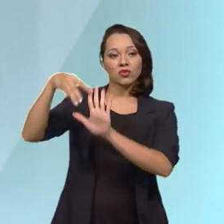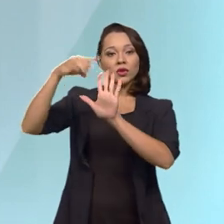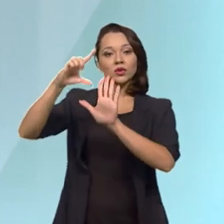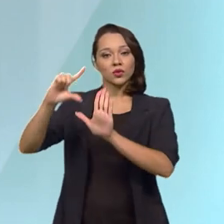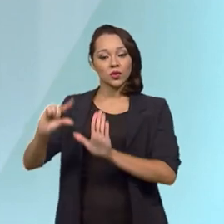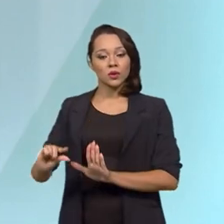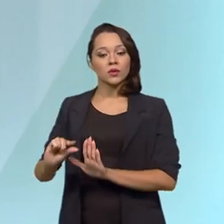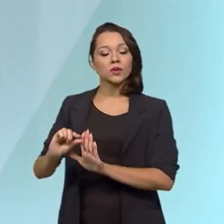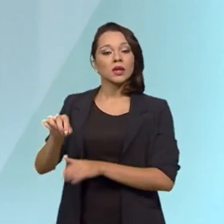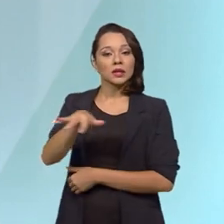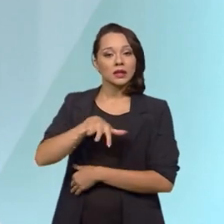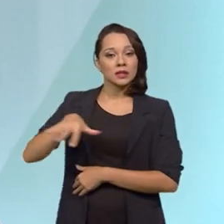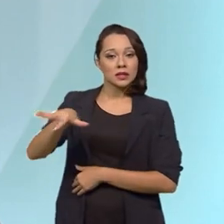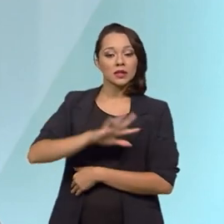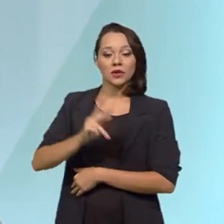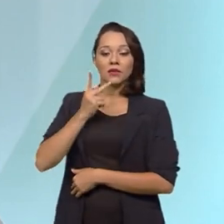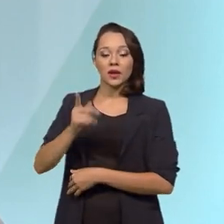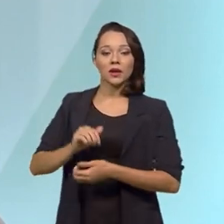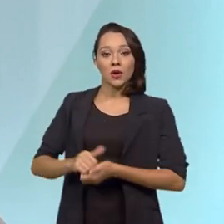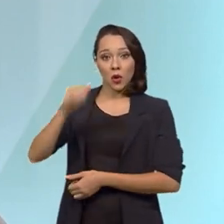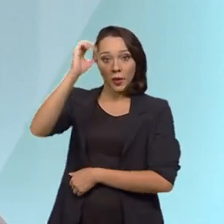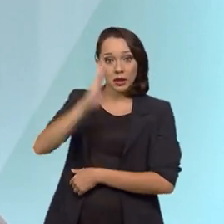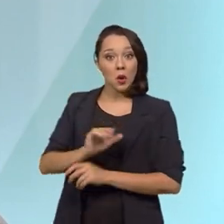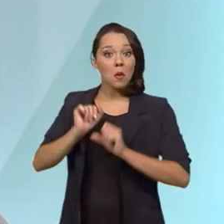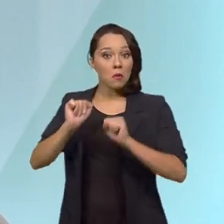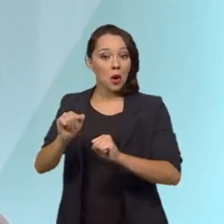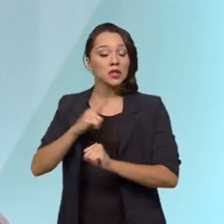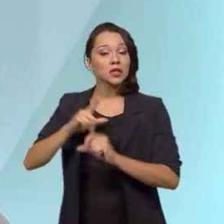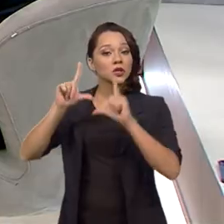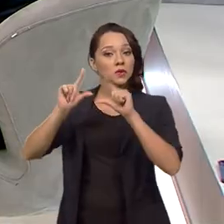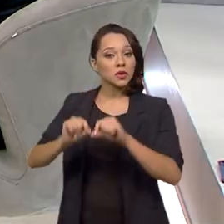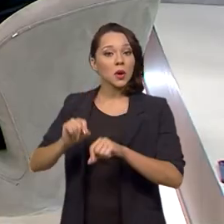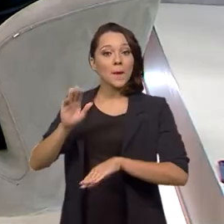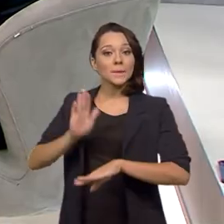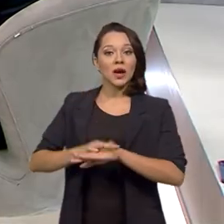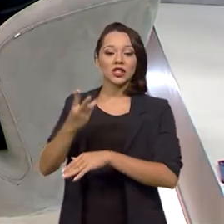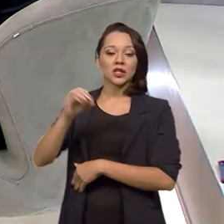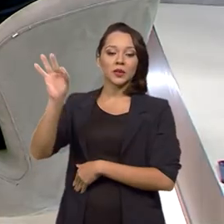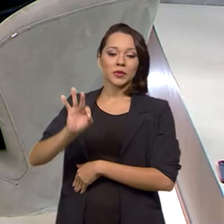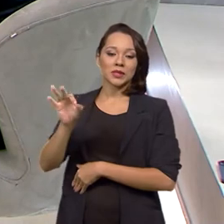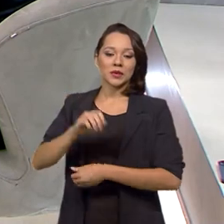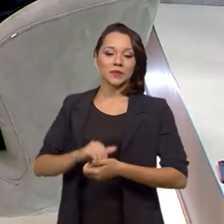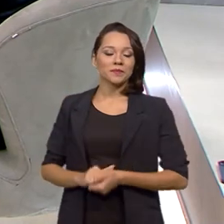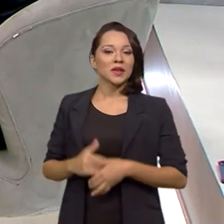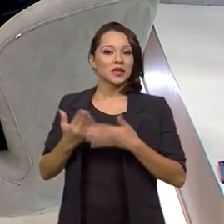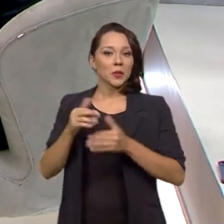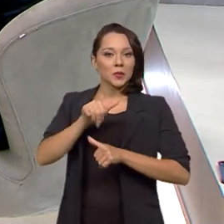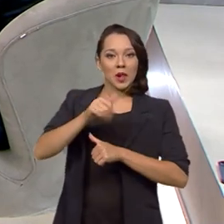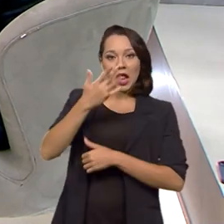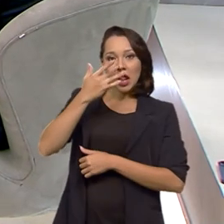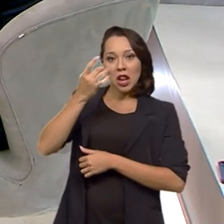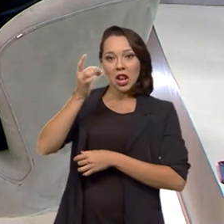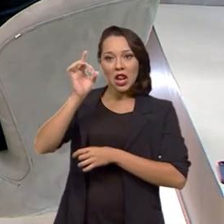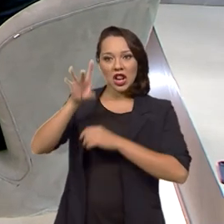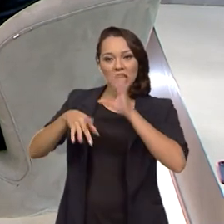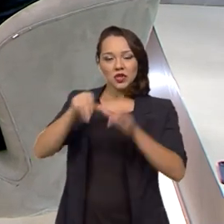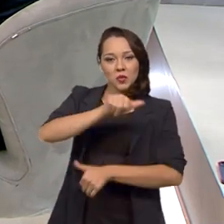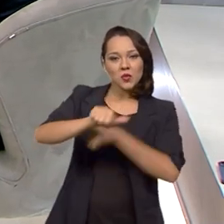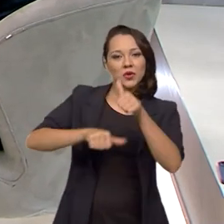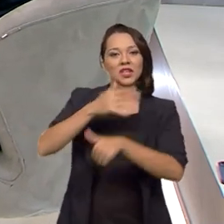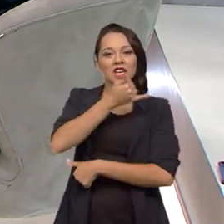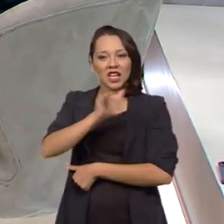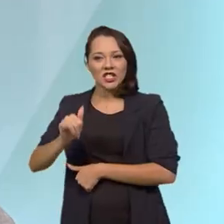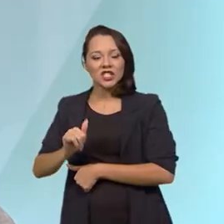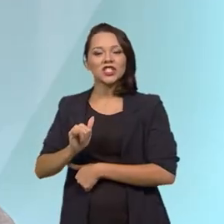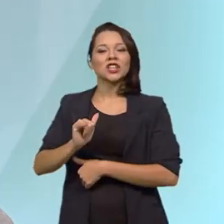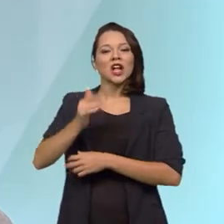setores que eu citei, o Brasil pode atingir uma redução maior do que 30%. Transformar lixo em energia, transformar lixo